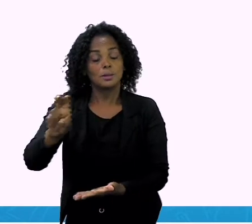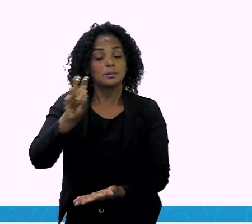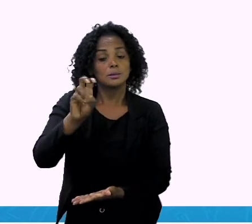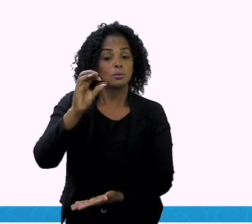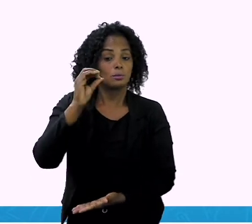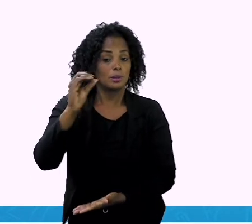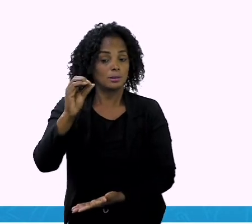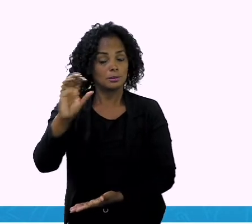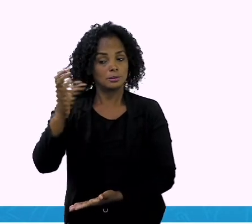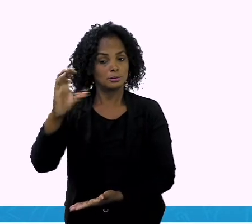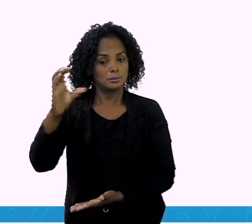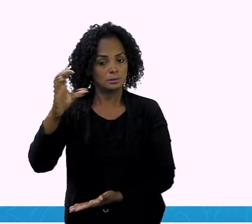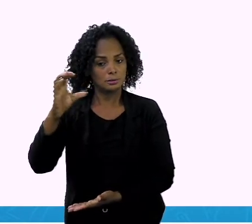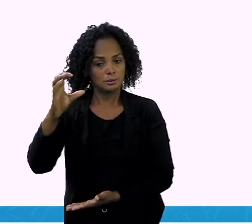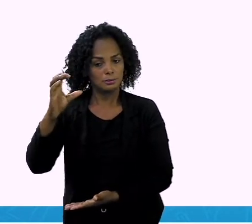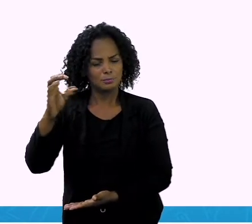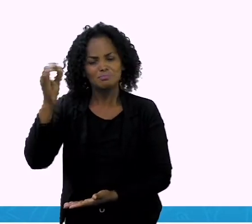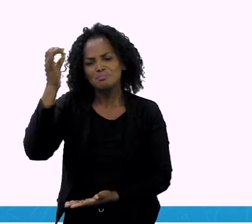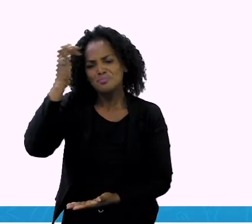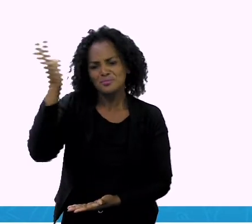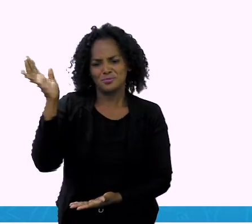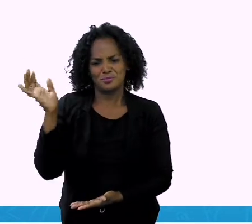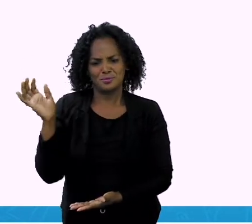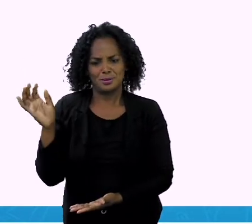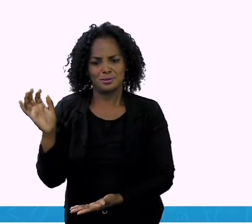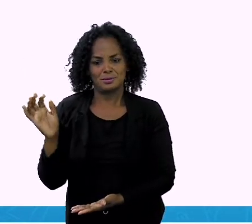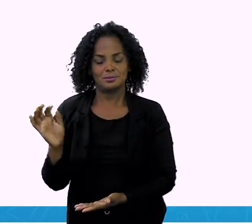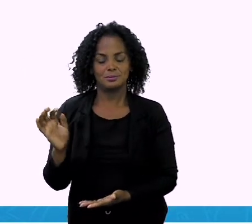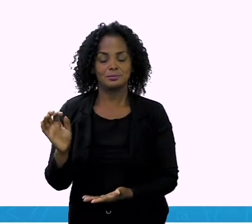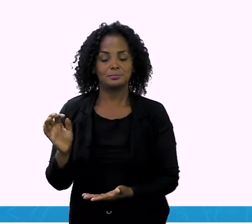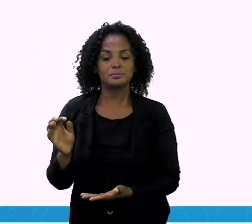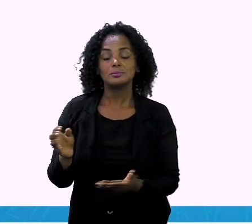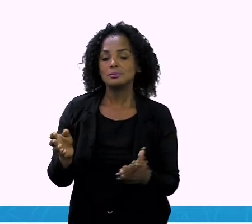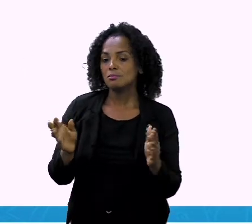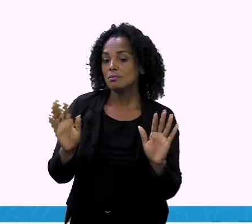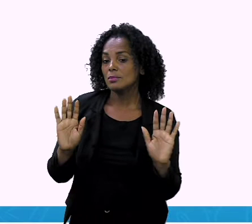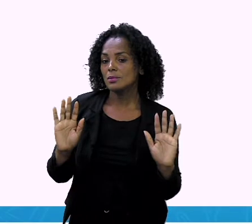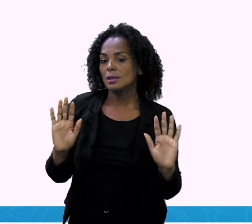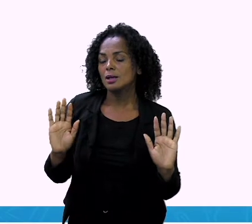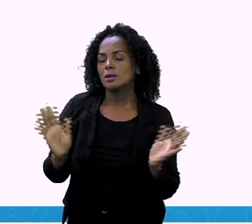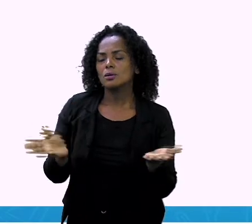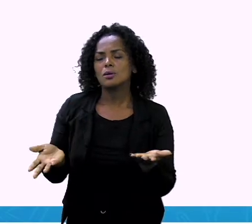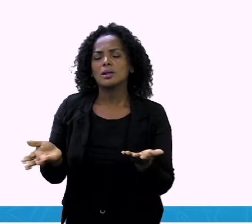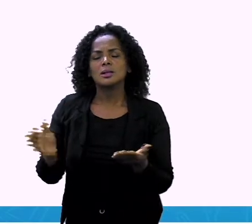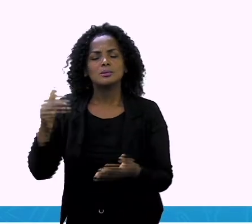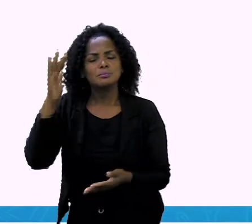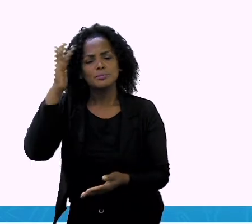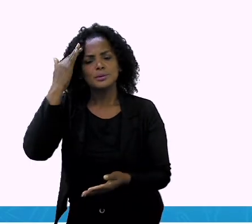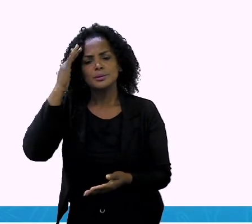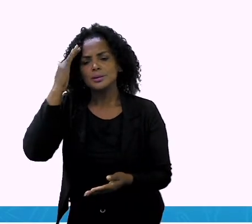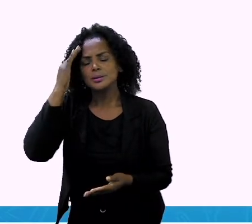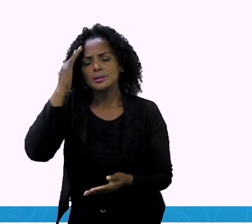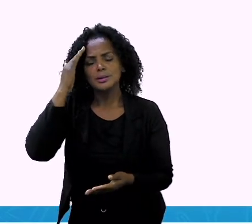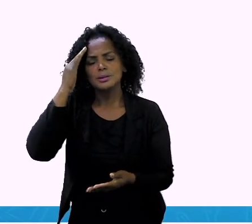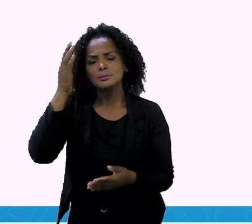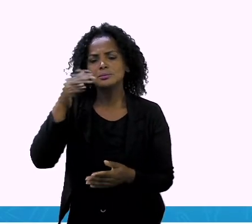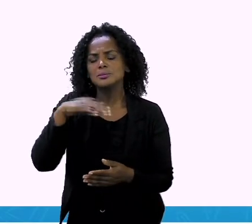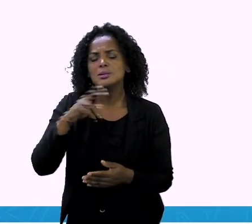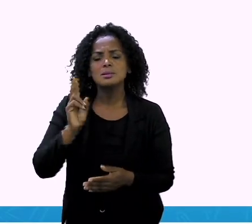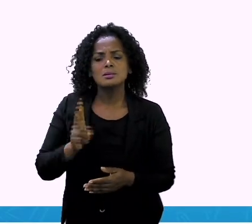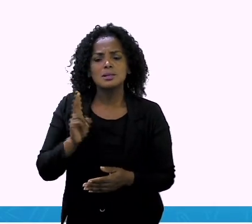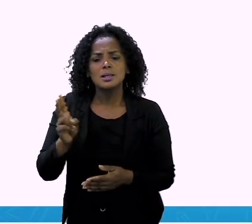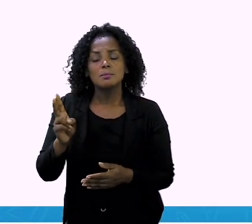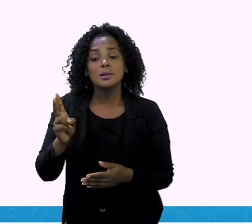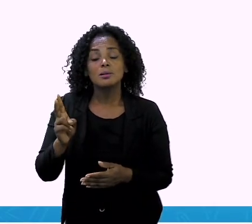centavos. Fácil, não é? Agora vocês vão conseguir entender toda a moeda que você pega aí. Você não